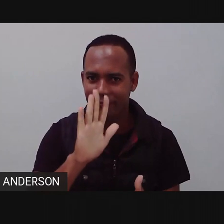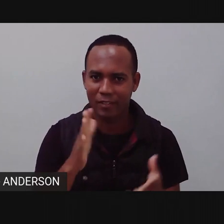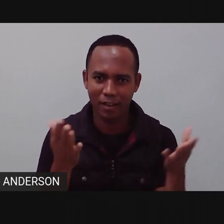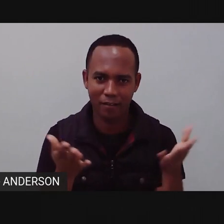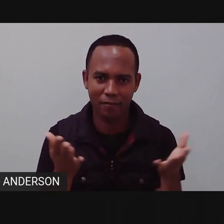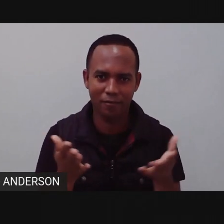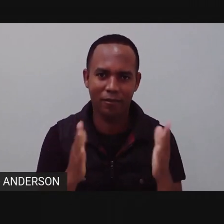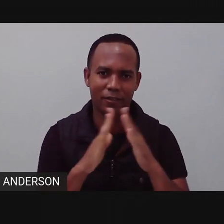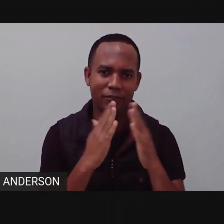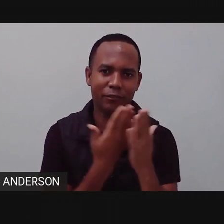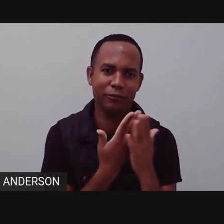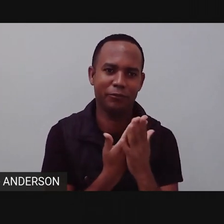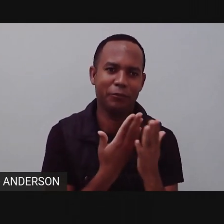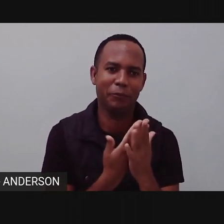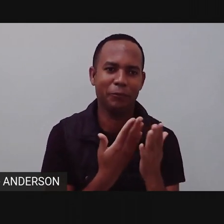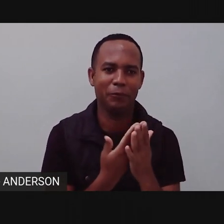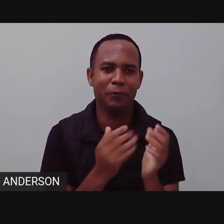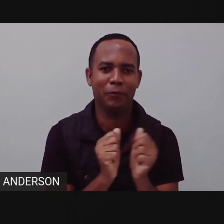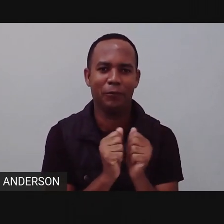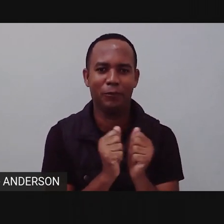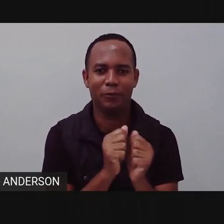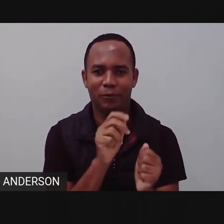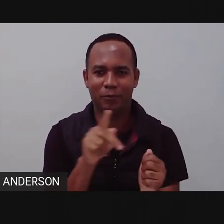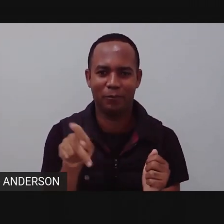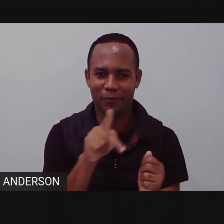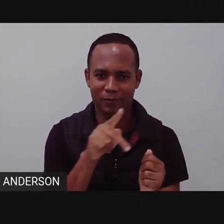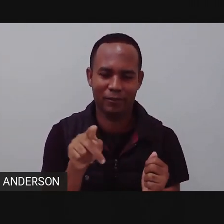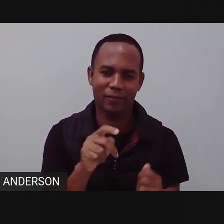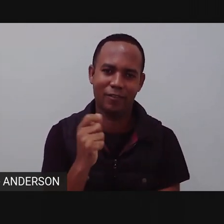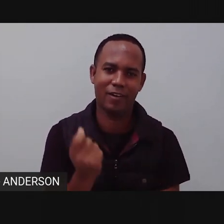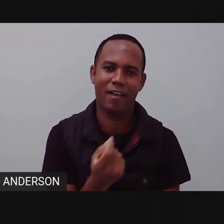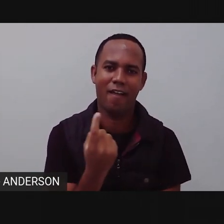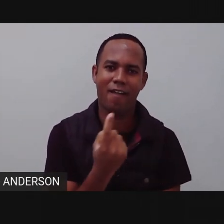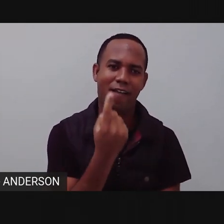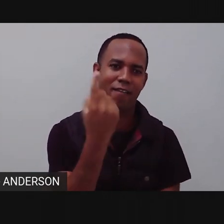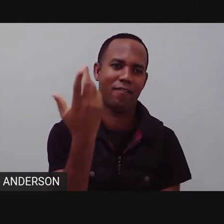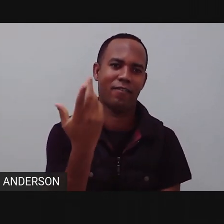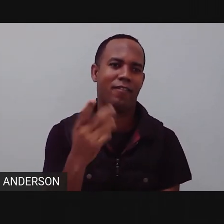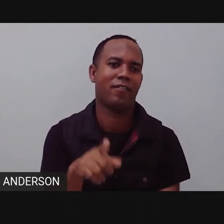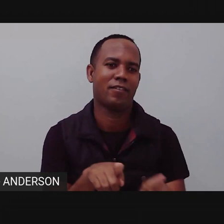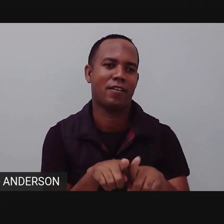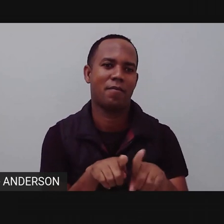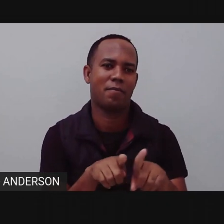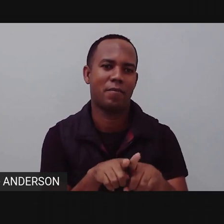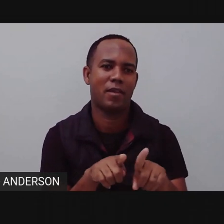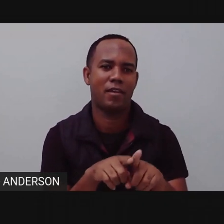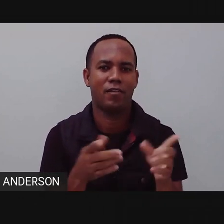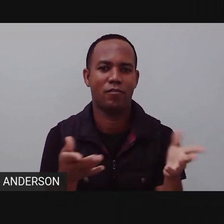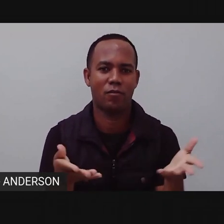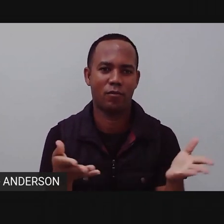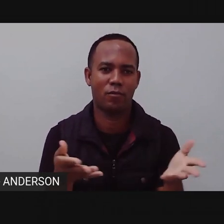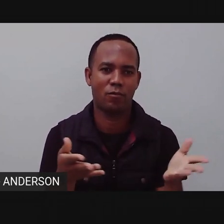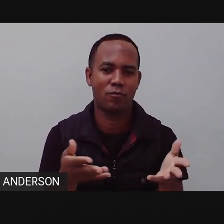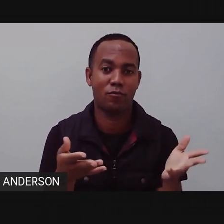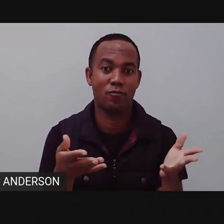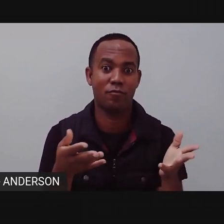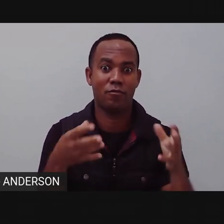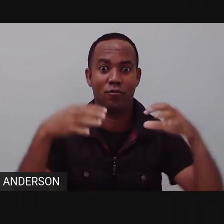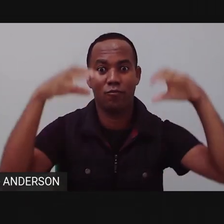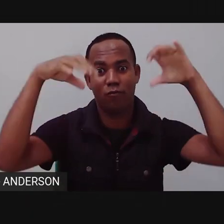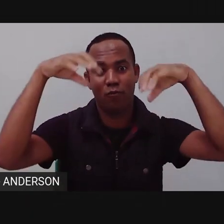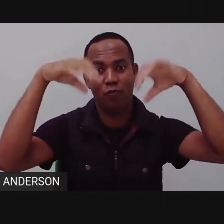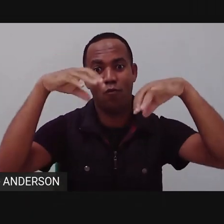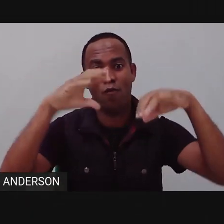Maria e Anderson! E aí, terceiro ano, como é que vocês estão? E o dia hoje, sol, chuva,